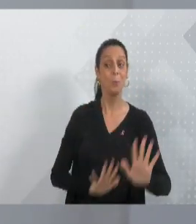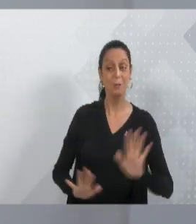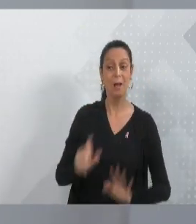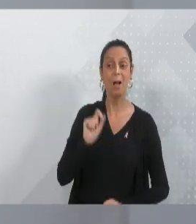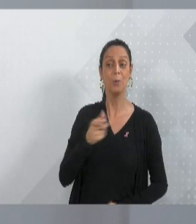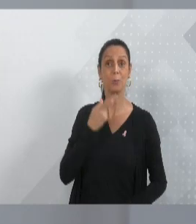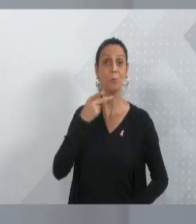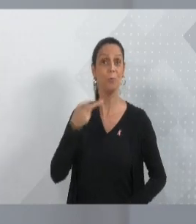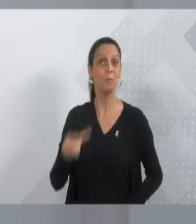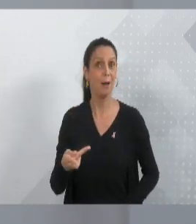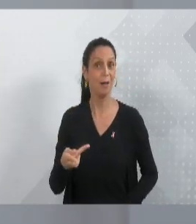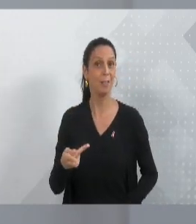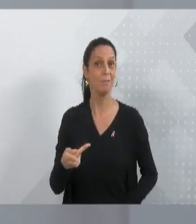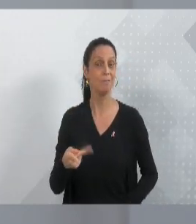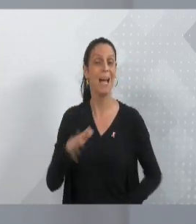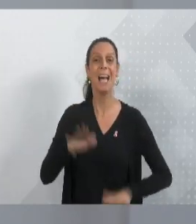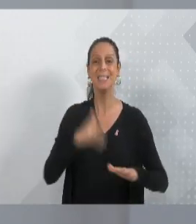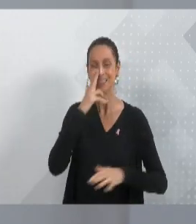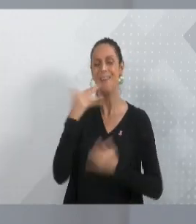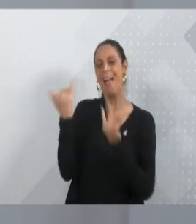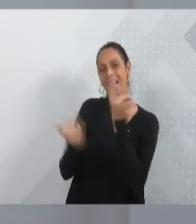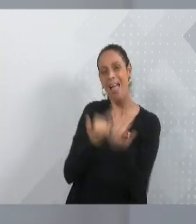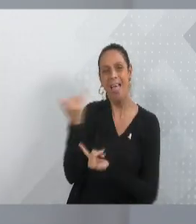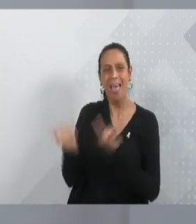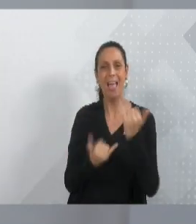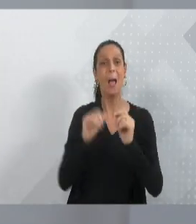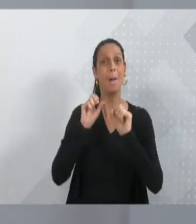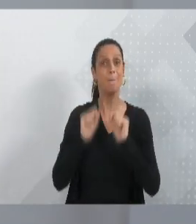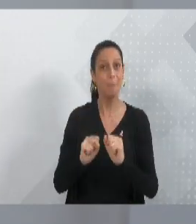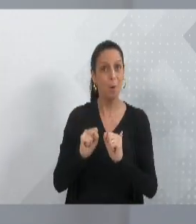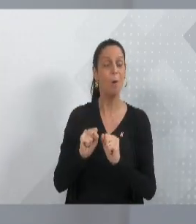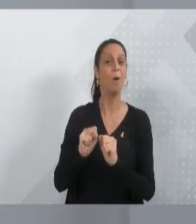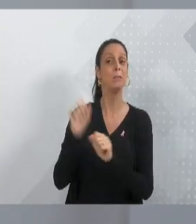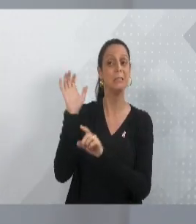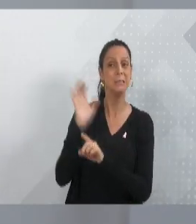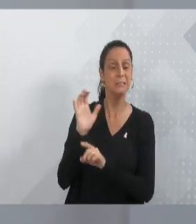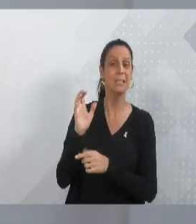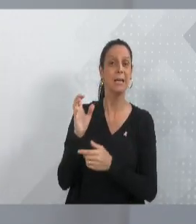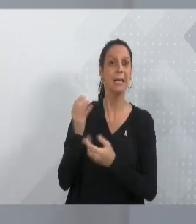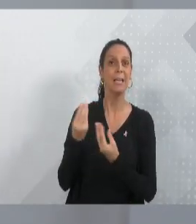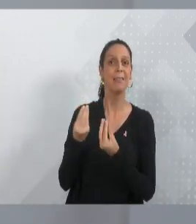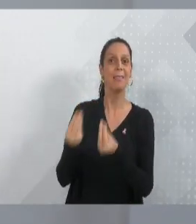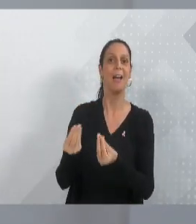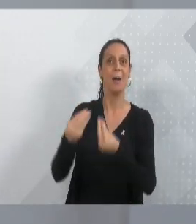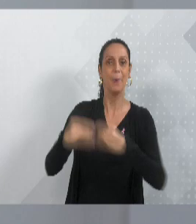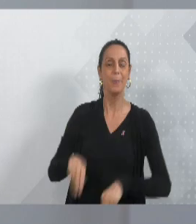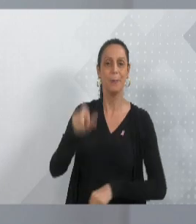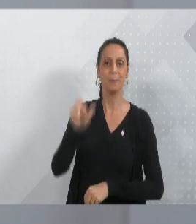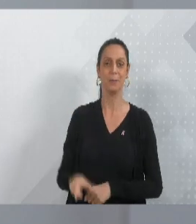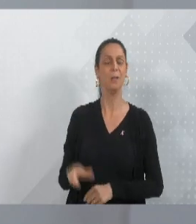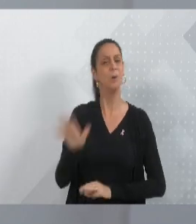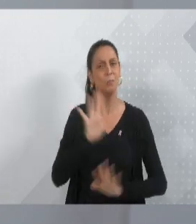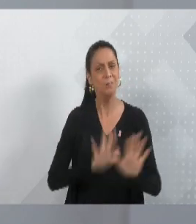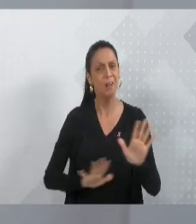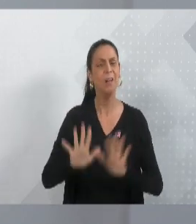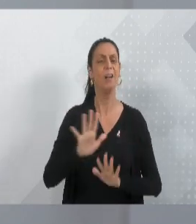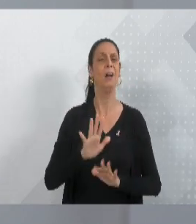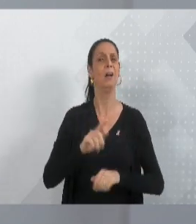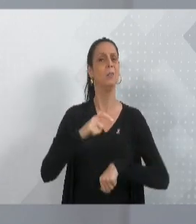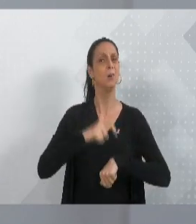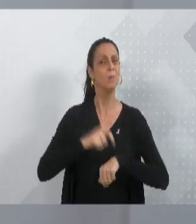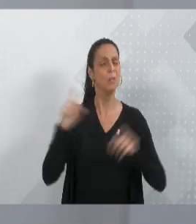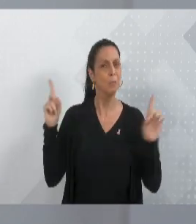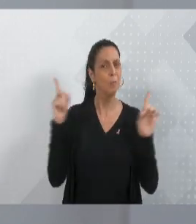fala, às vezes, um que parece uma brincadeira, mas pode acionar um gatilho. Vamos ter muito cuidado de cuidar das pessoas, porque, realmente, gente está vivendo tempos